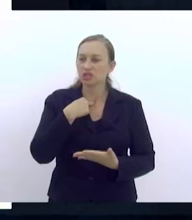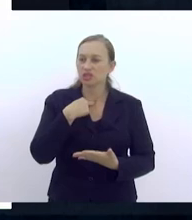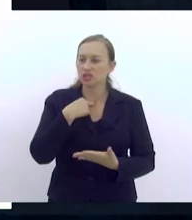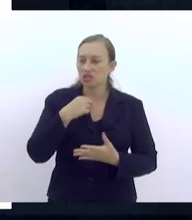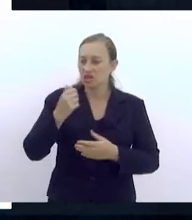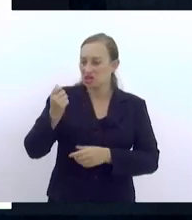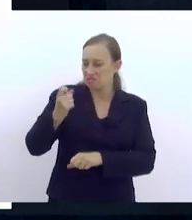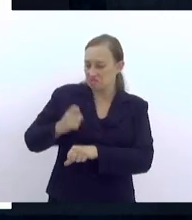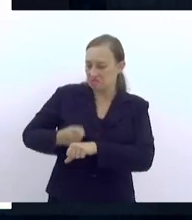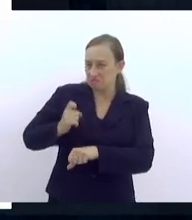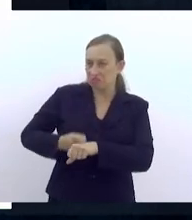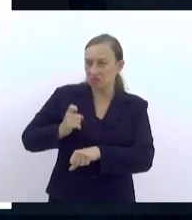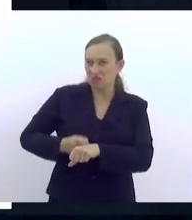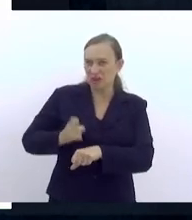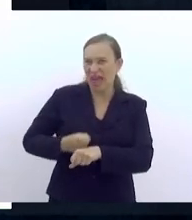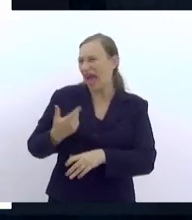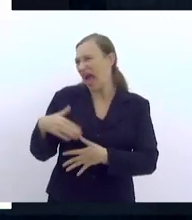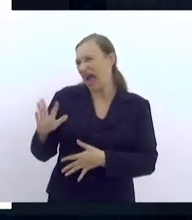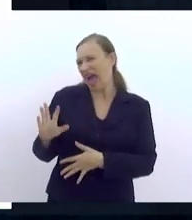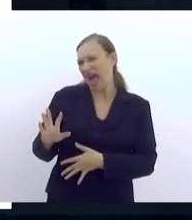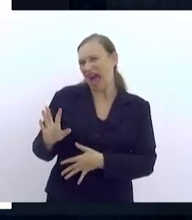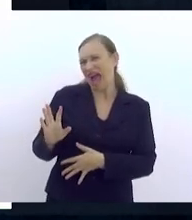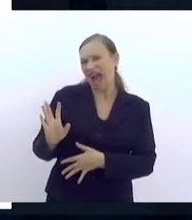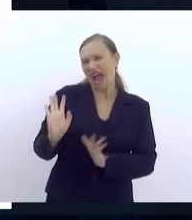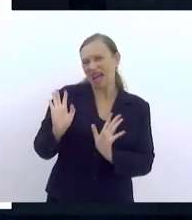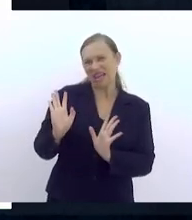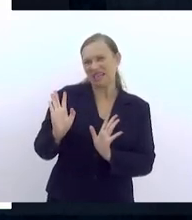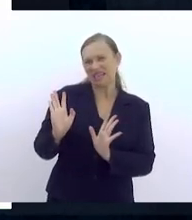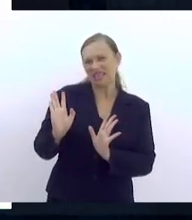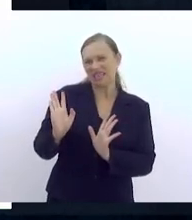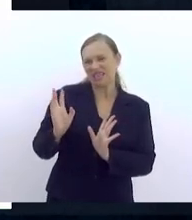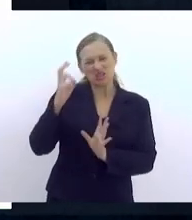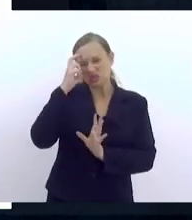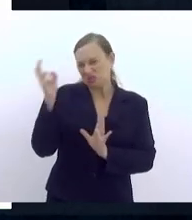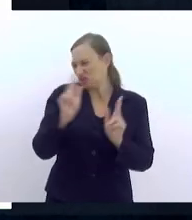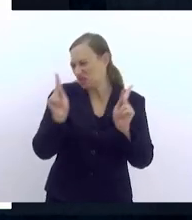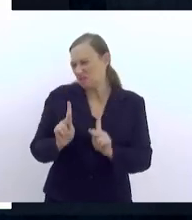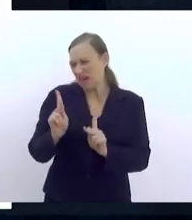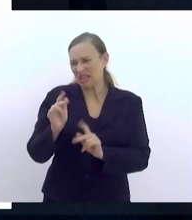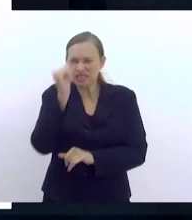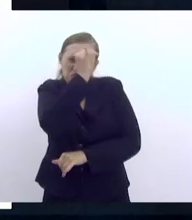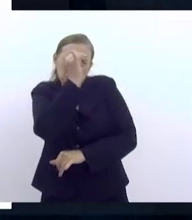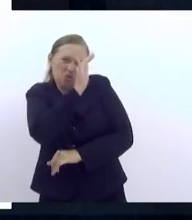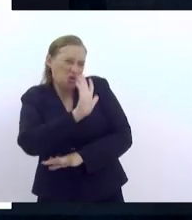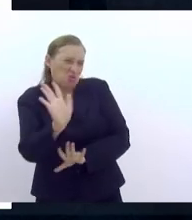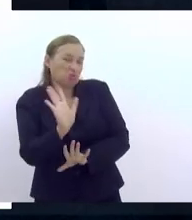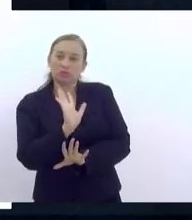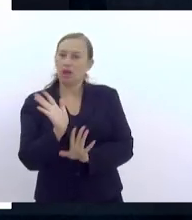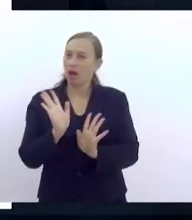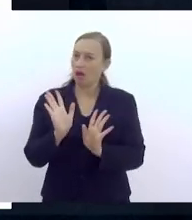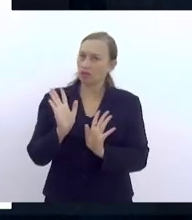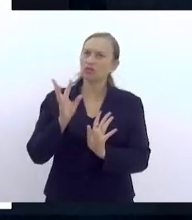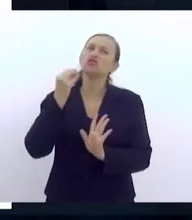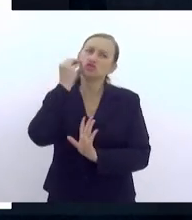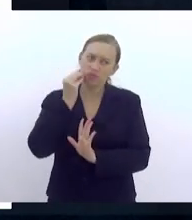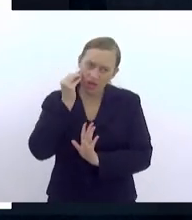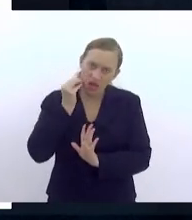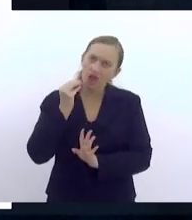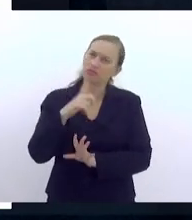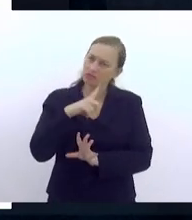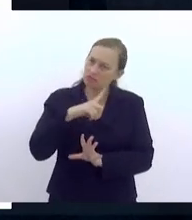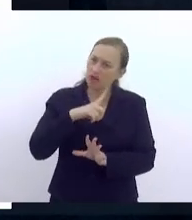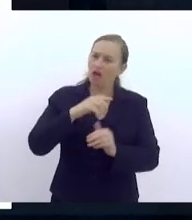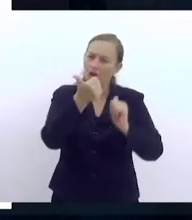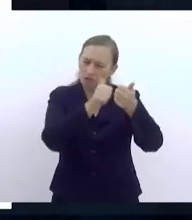sentido de... Isso é meio... Ai, cultura de paz. Não, tem um monte de experiências realizadas e